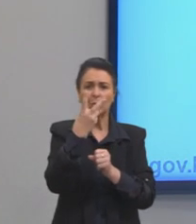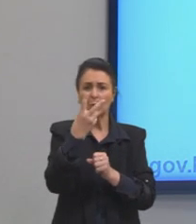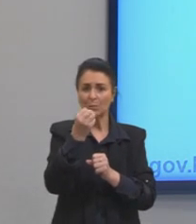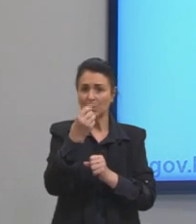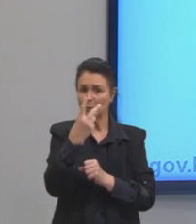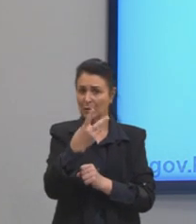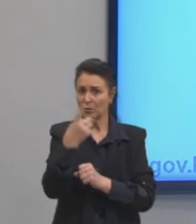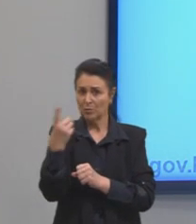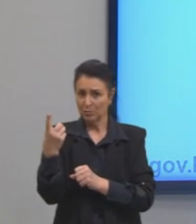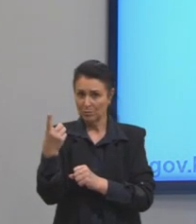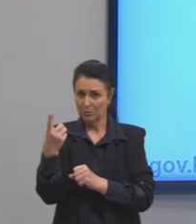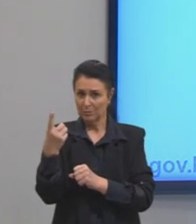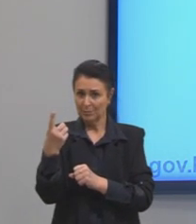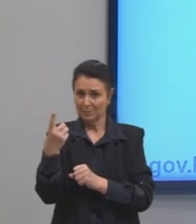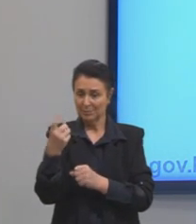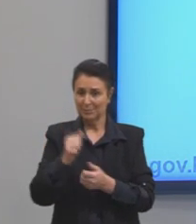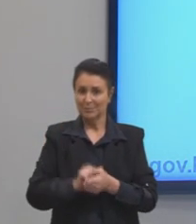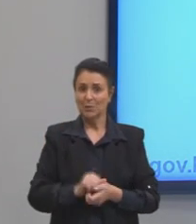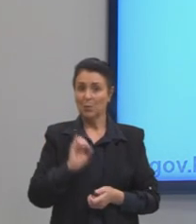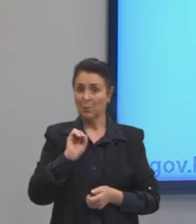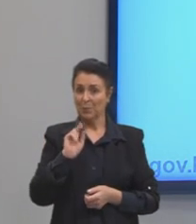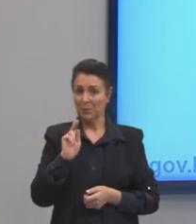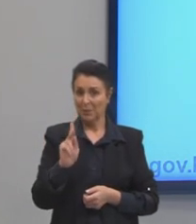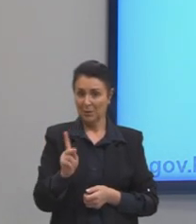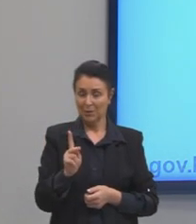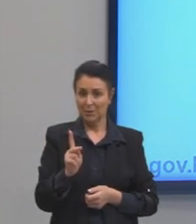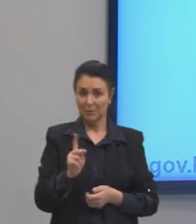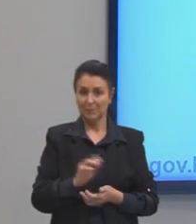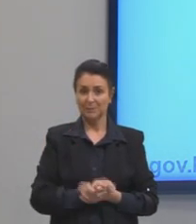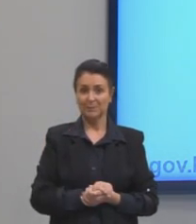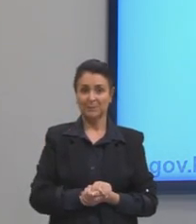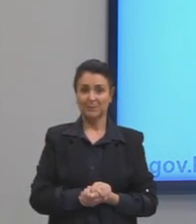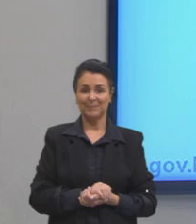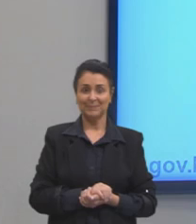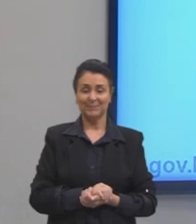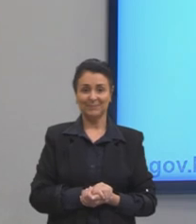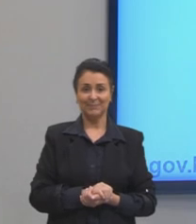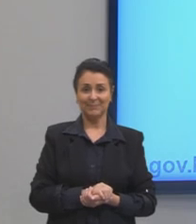do PPL, certo? Deixa só pegar uma caneta aqui.